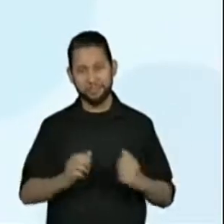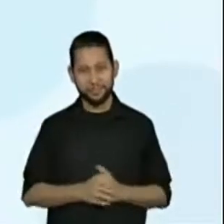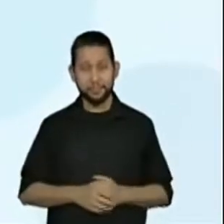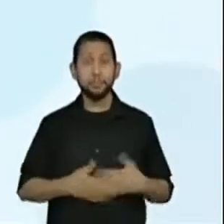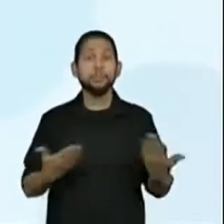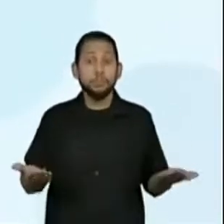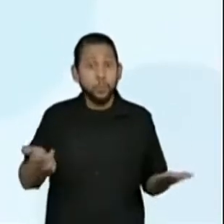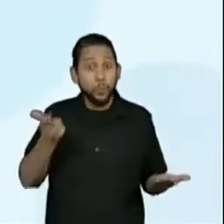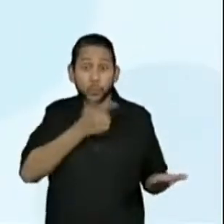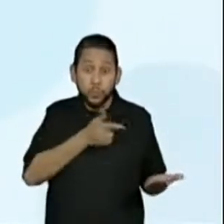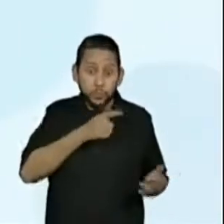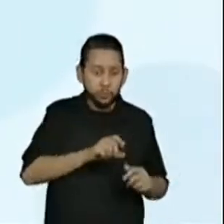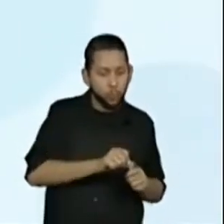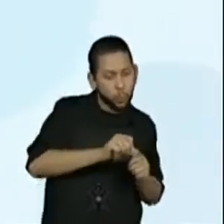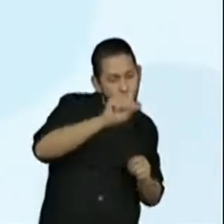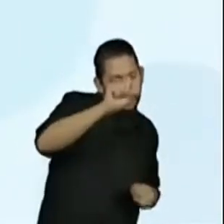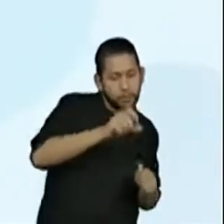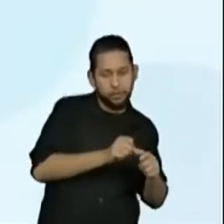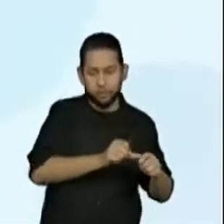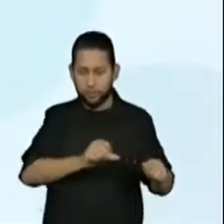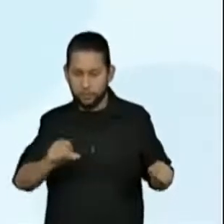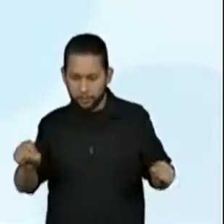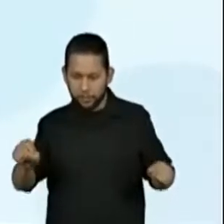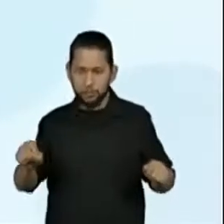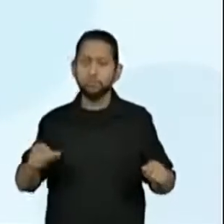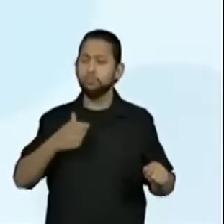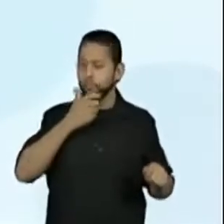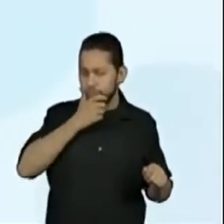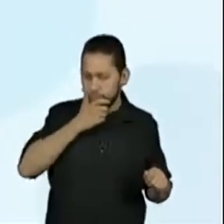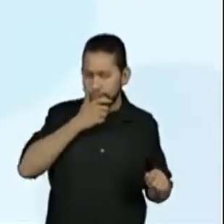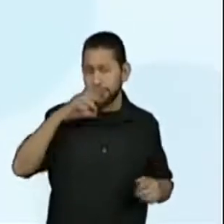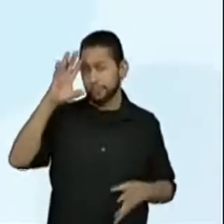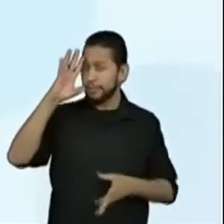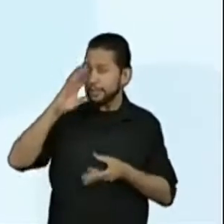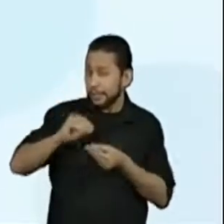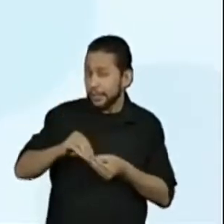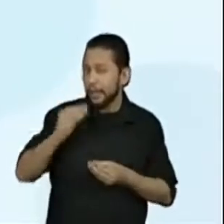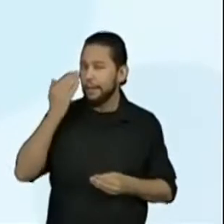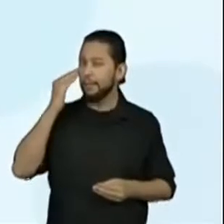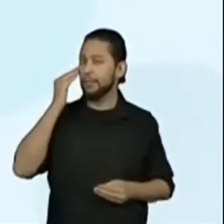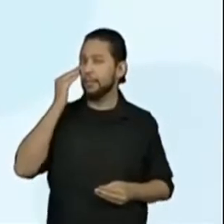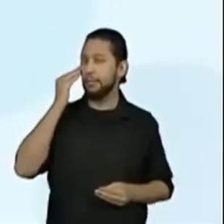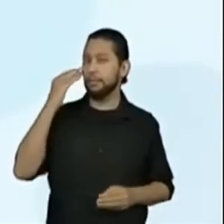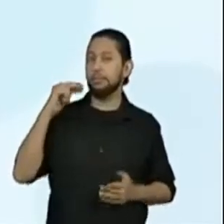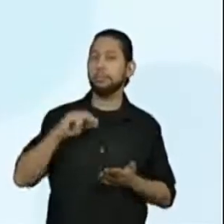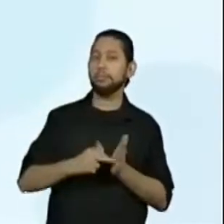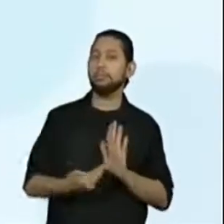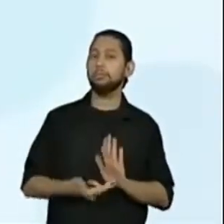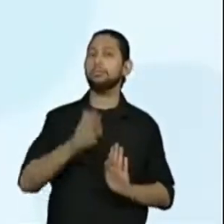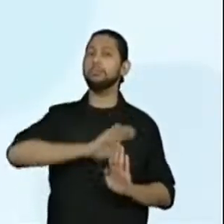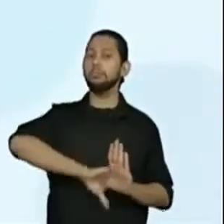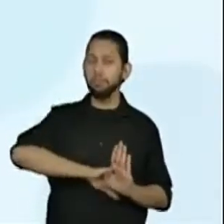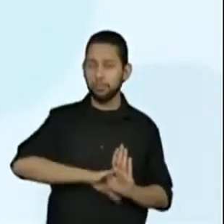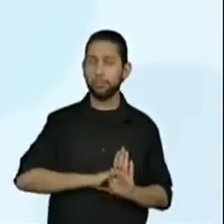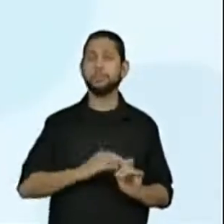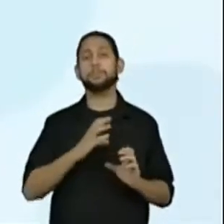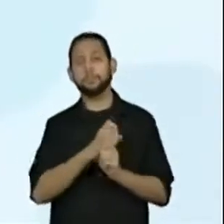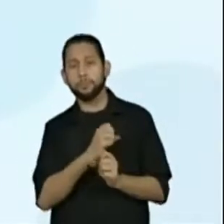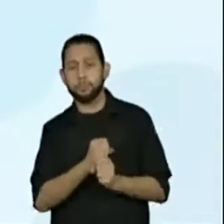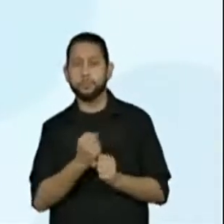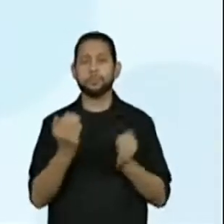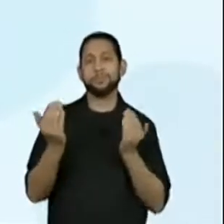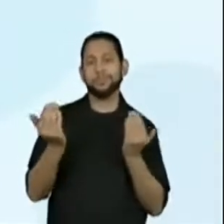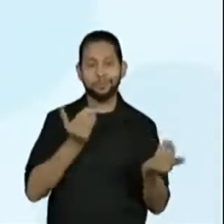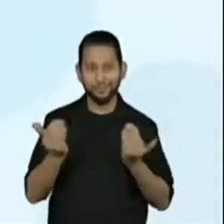também medimos comprimentos e realizamos a interpretação das informações